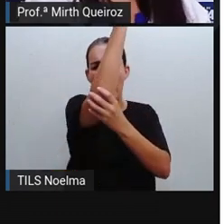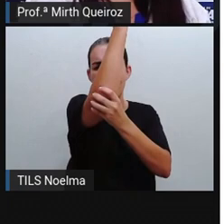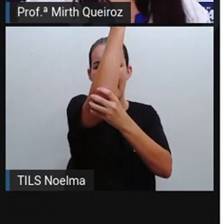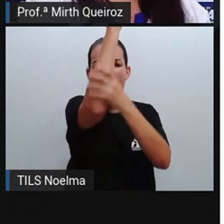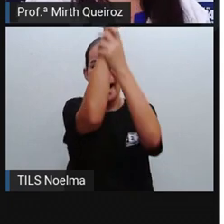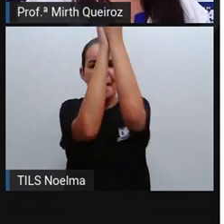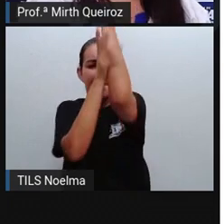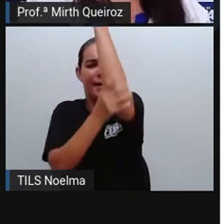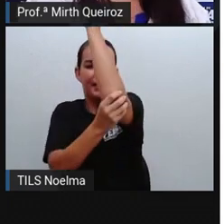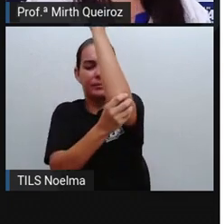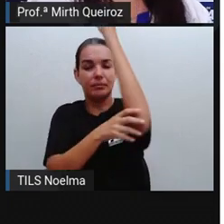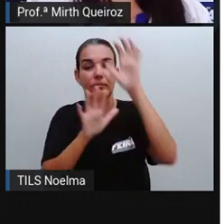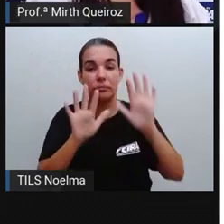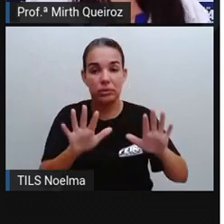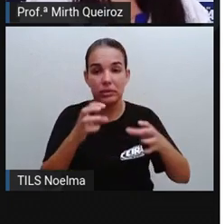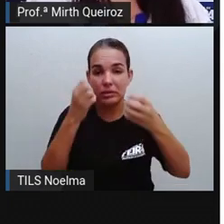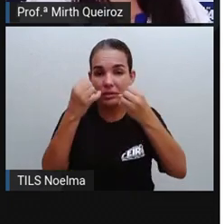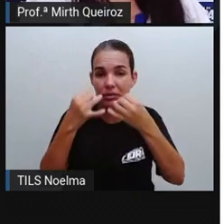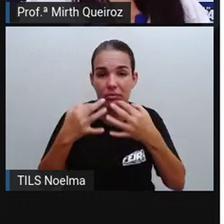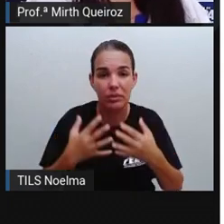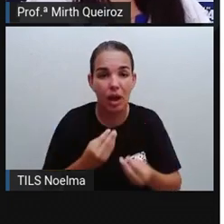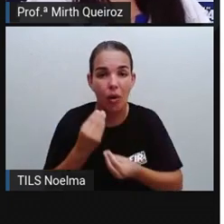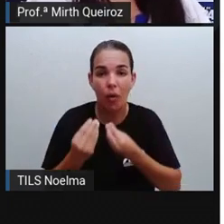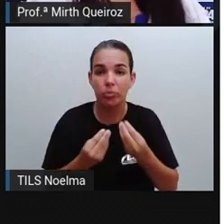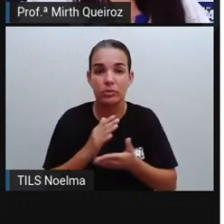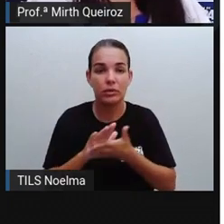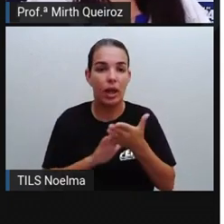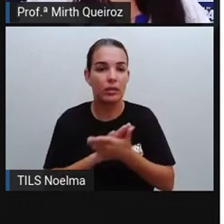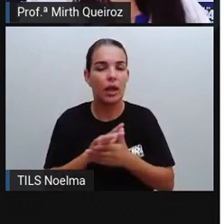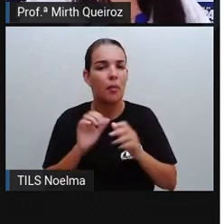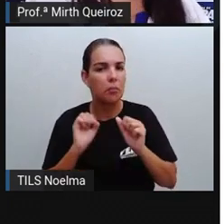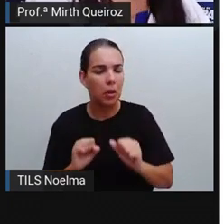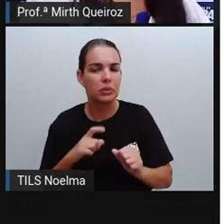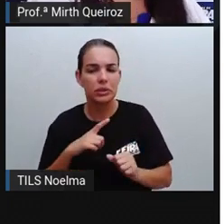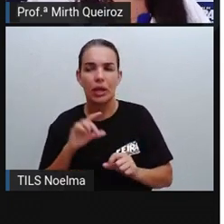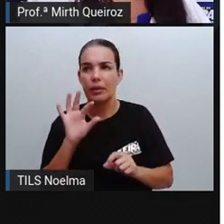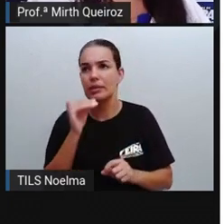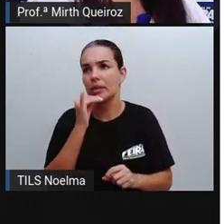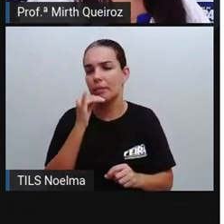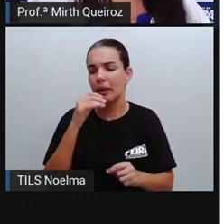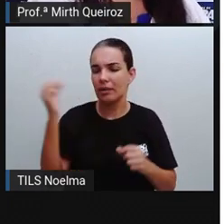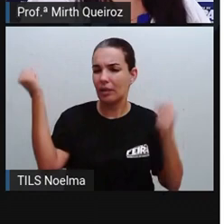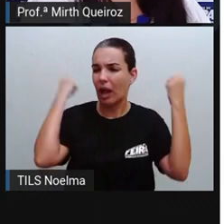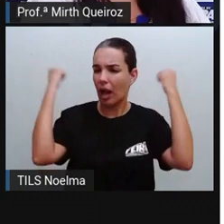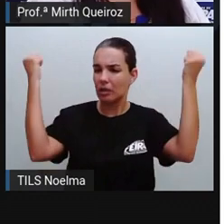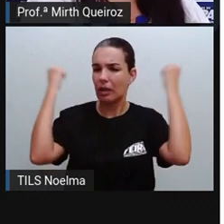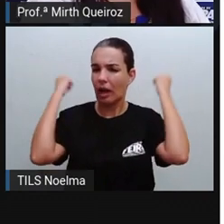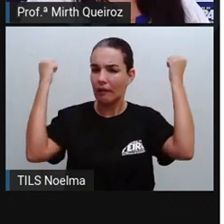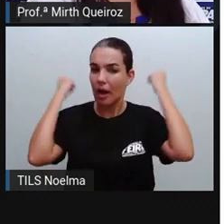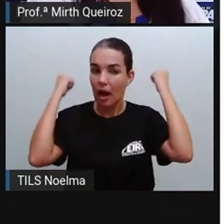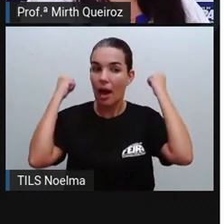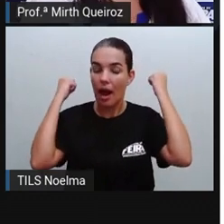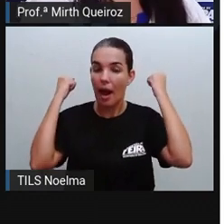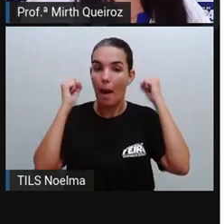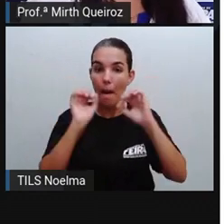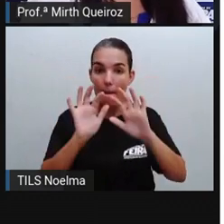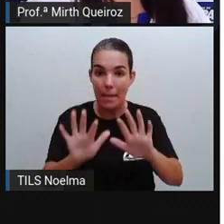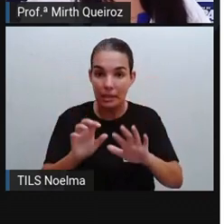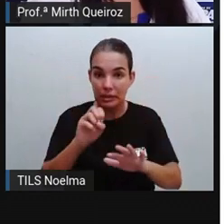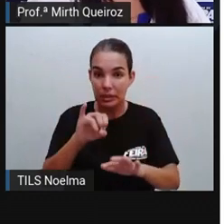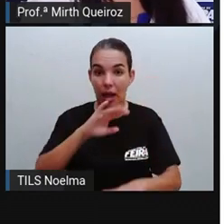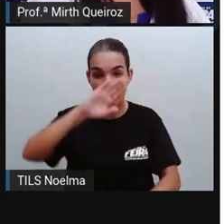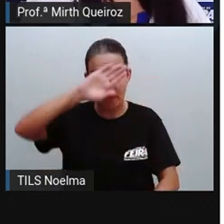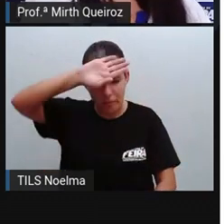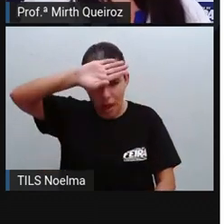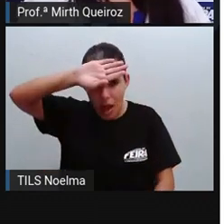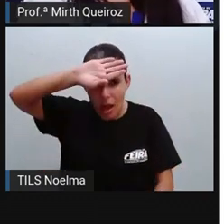não explicado por outras condições, porque a pessoa pode ter problemas nas articulações por atividade física, excesso de atividade física. Mas, caso